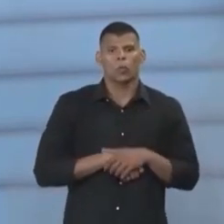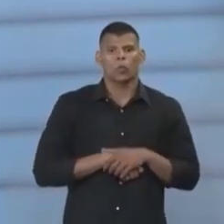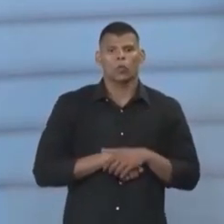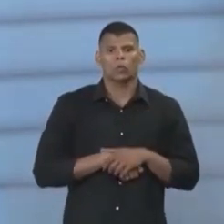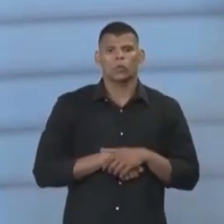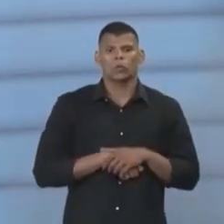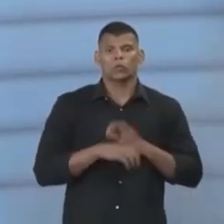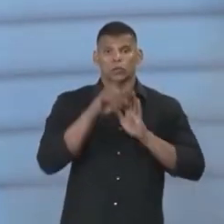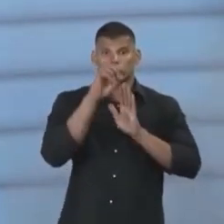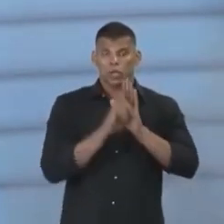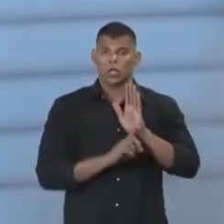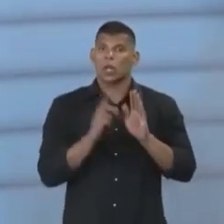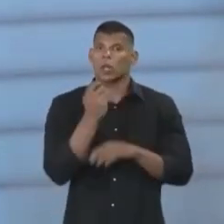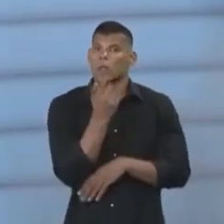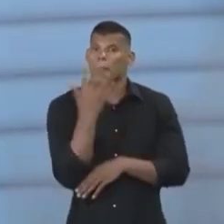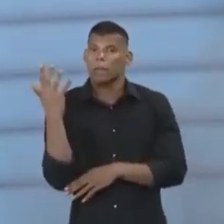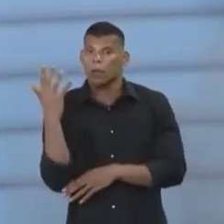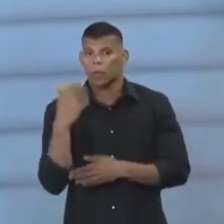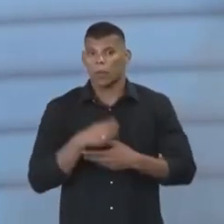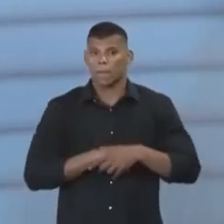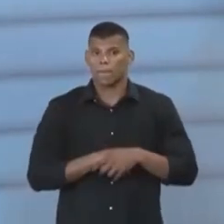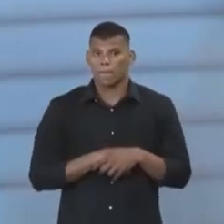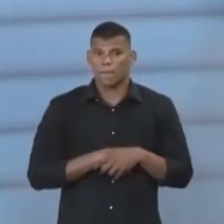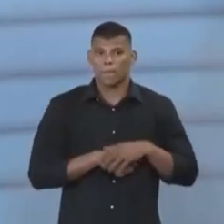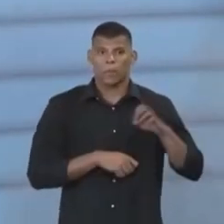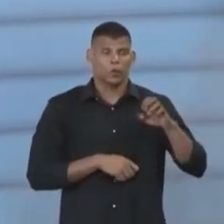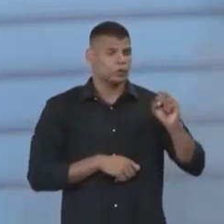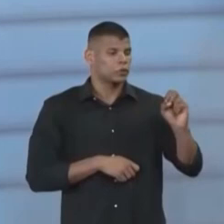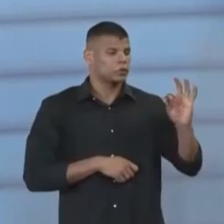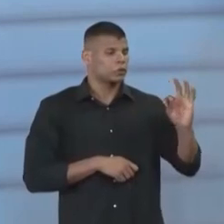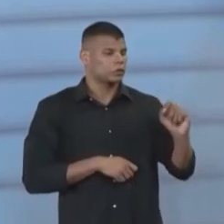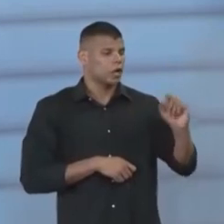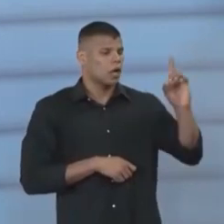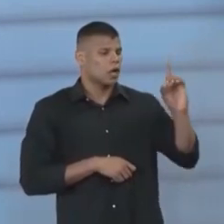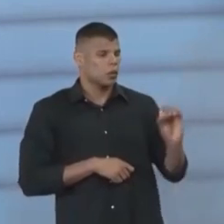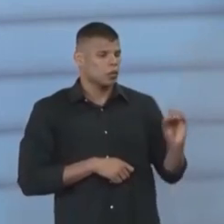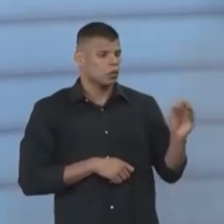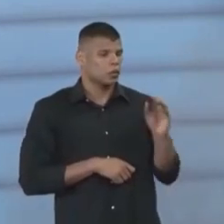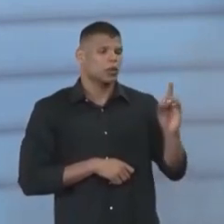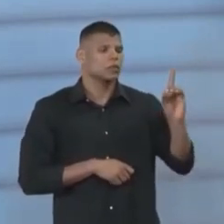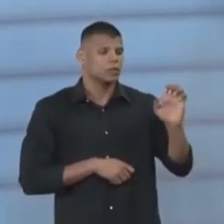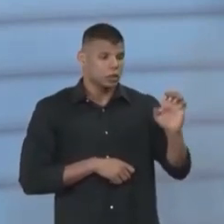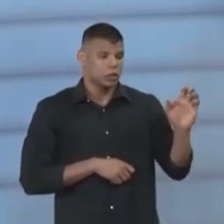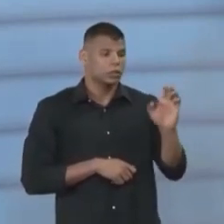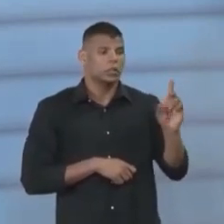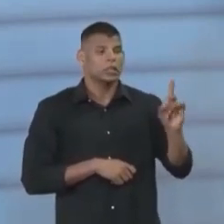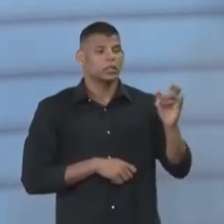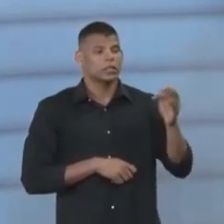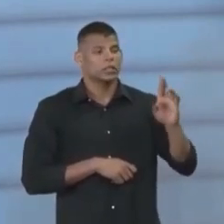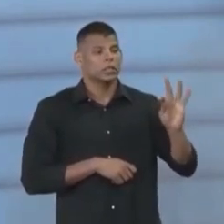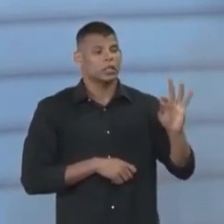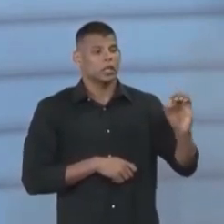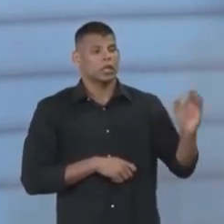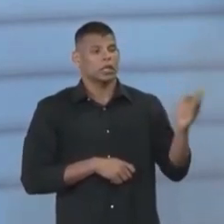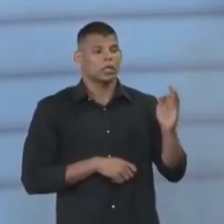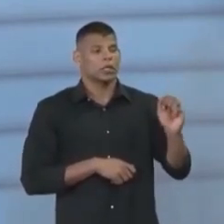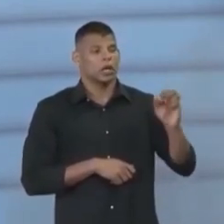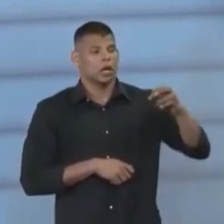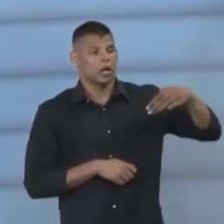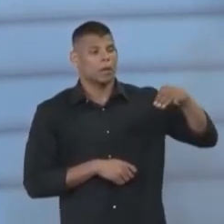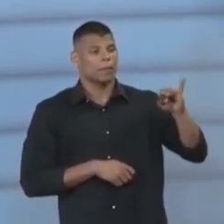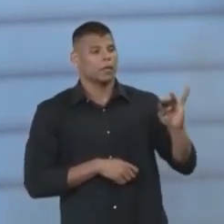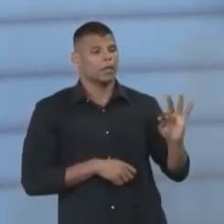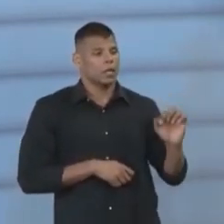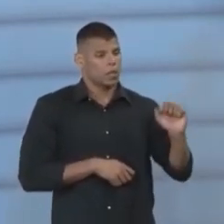ambiental. Estado de direito ambiental. seria a diferença? A diferença é que as questões ambientais, elas serão realmente